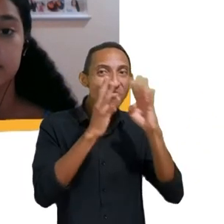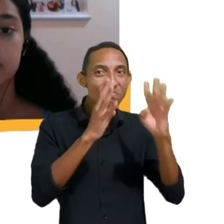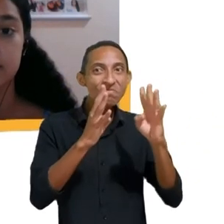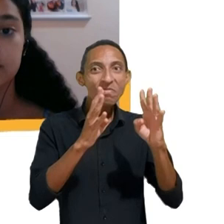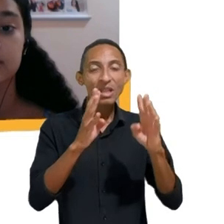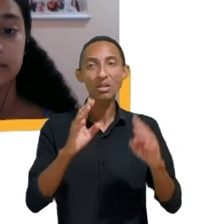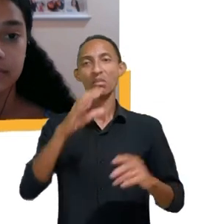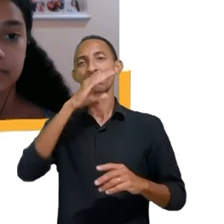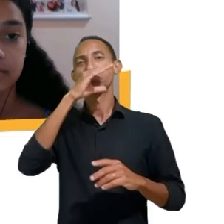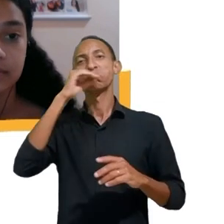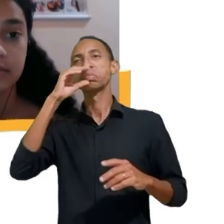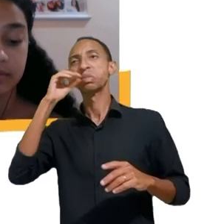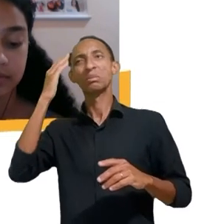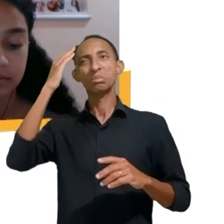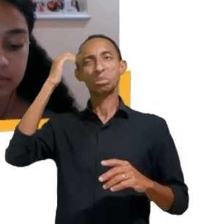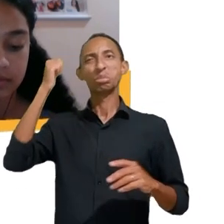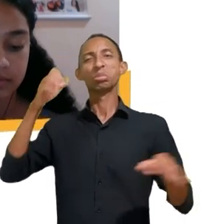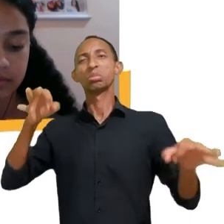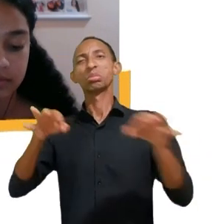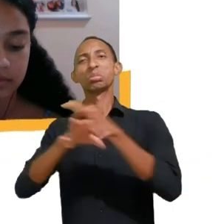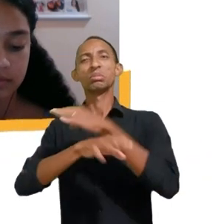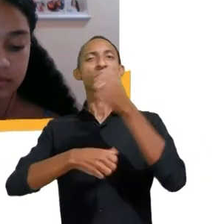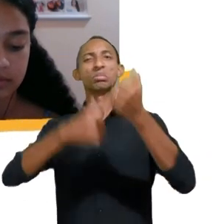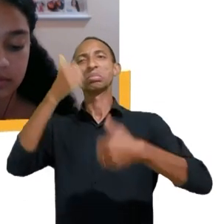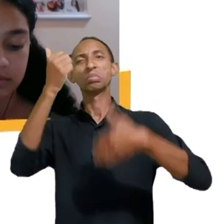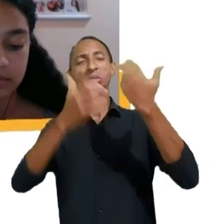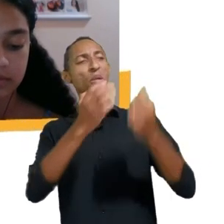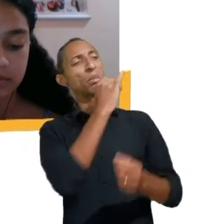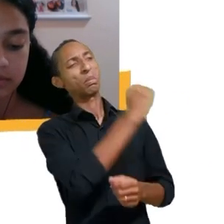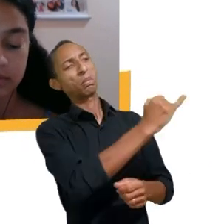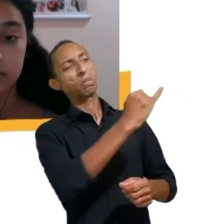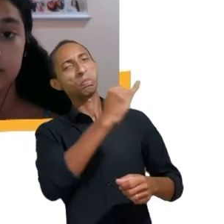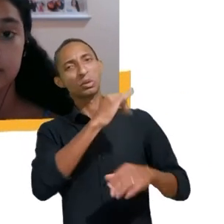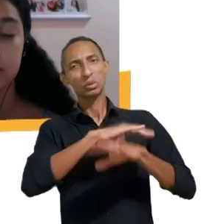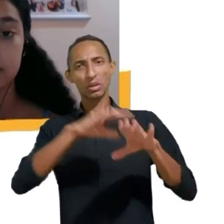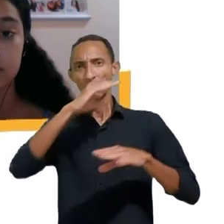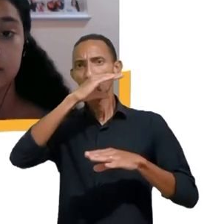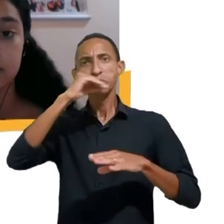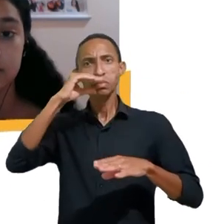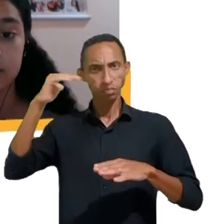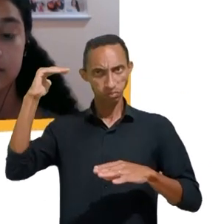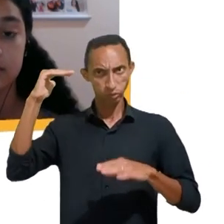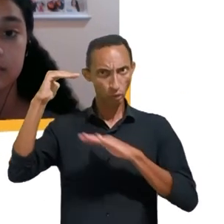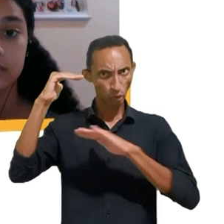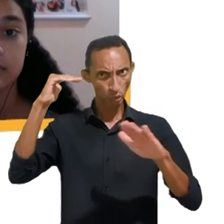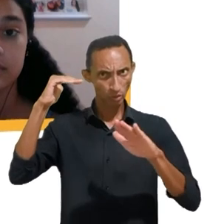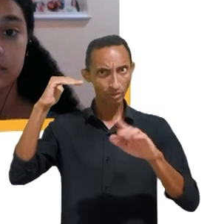tudo de qual é o impacto para essas crianças adolescentes. Isso seria extremamente pedante e errado.